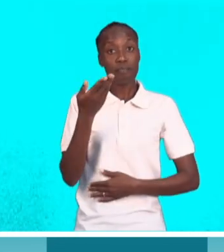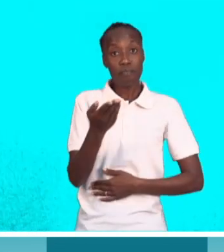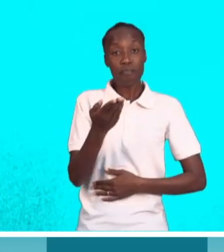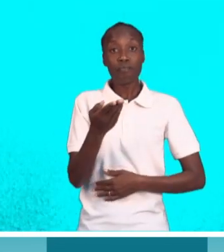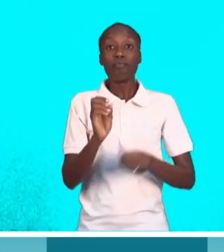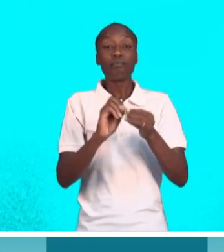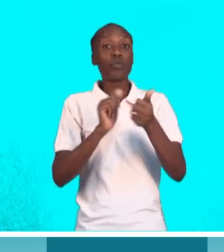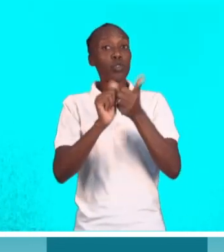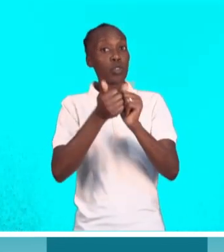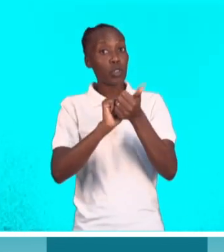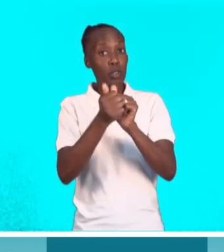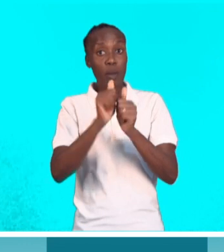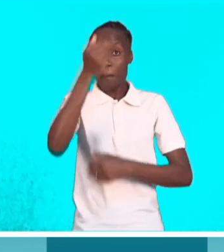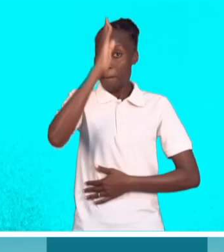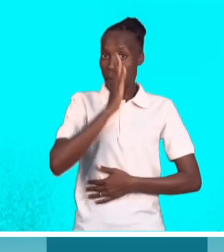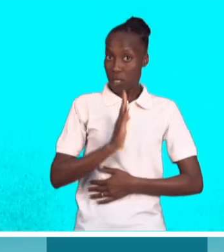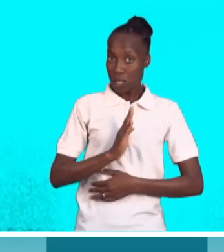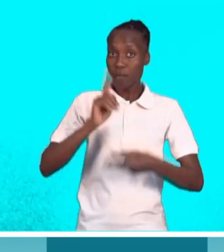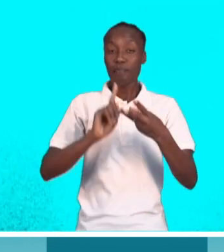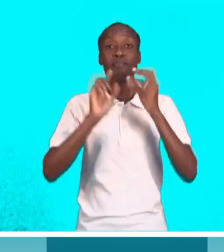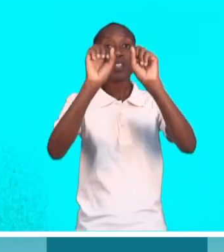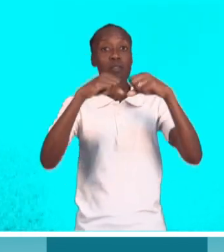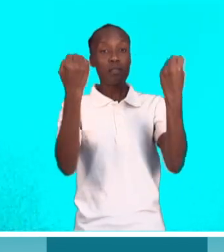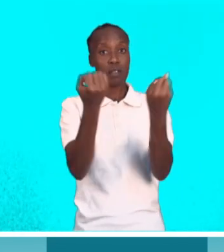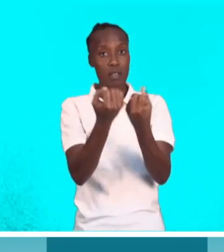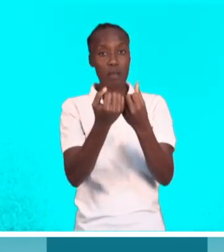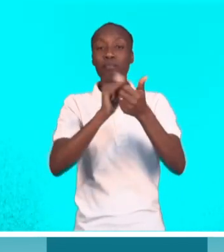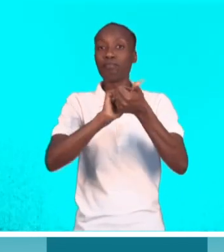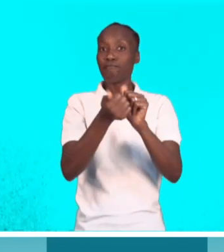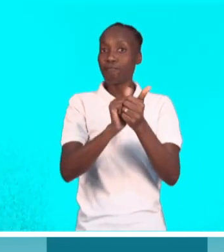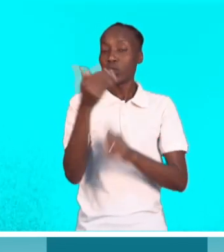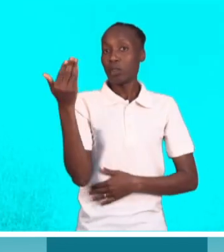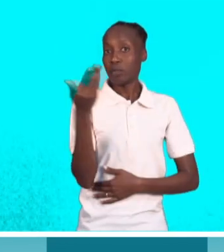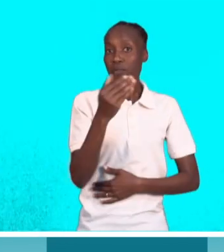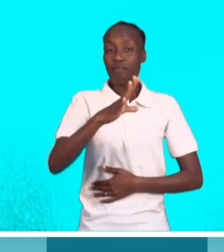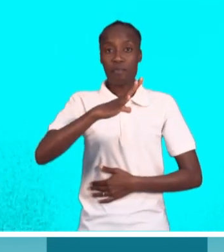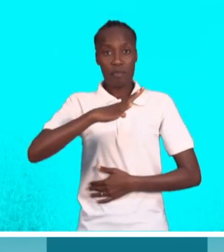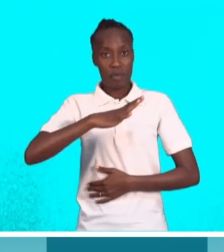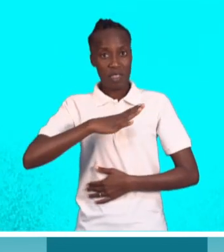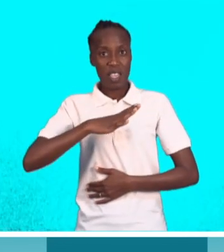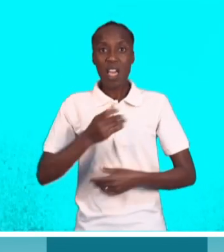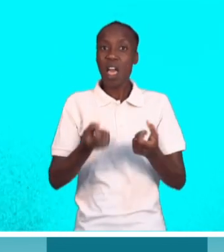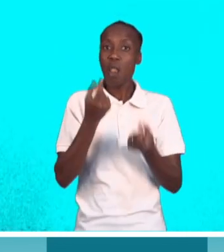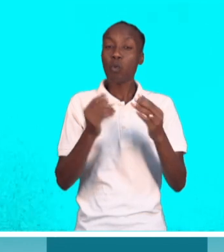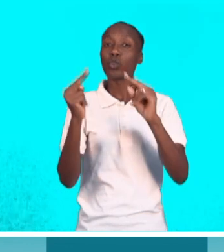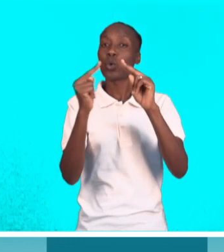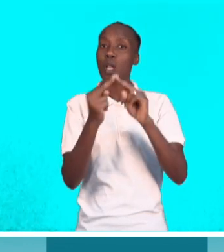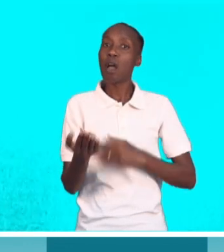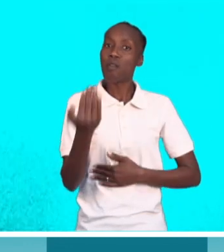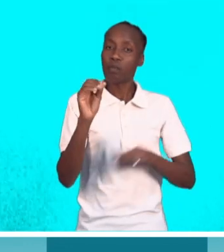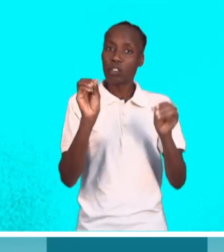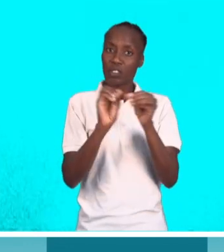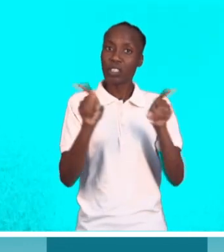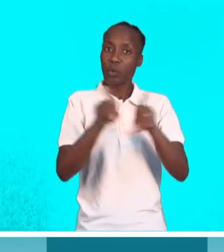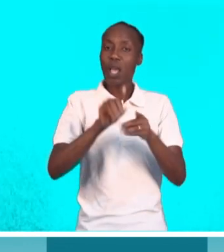Coronistas Desportivos Brasileiros, que é uma associação também de imprensa desportiva. Existem alguns contactos, então